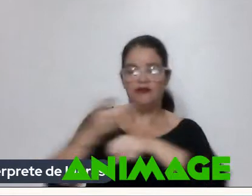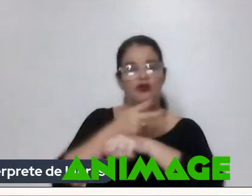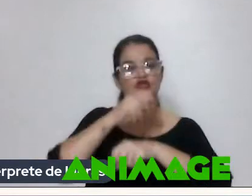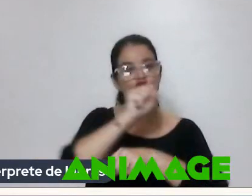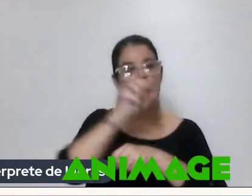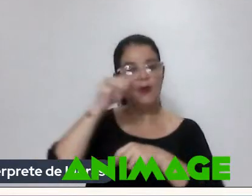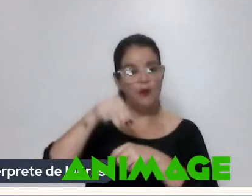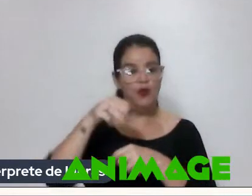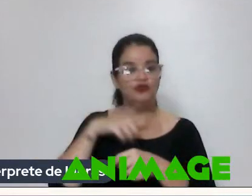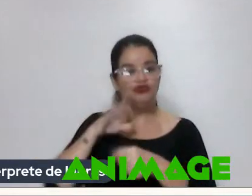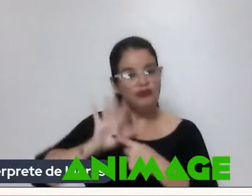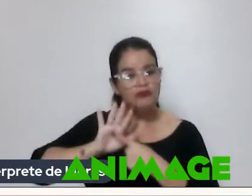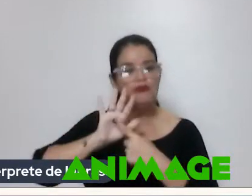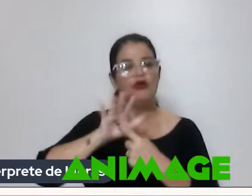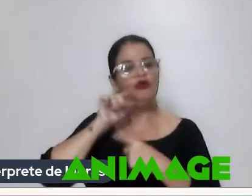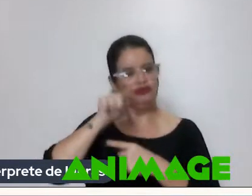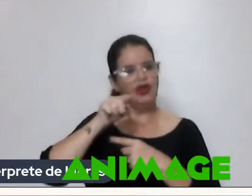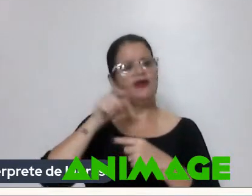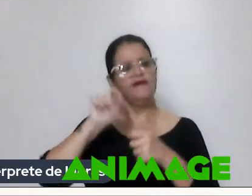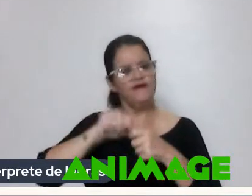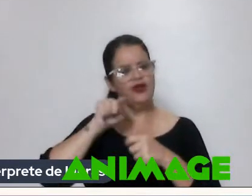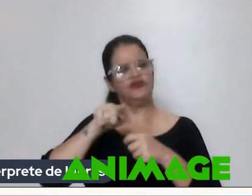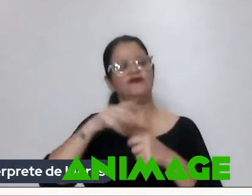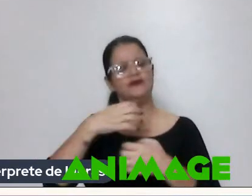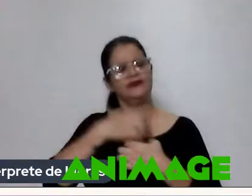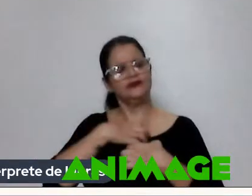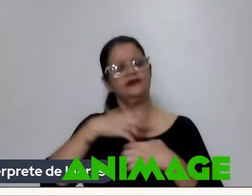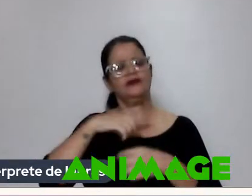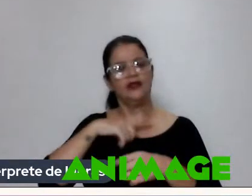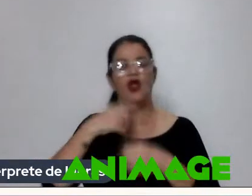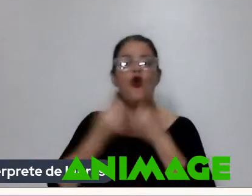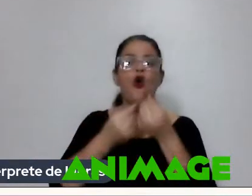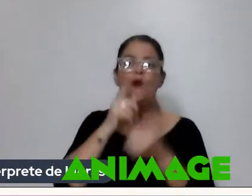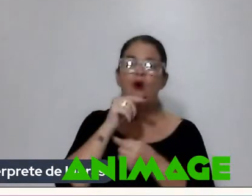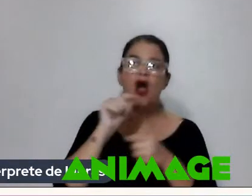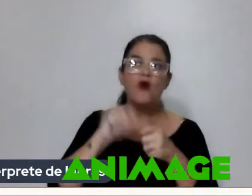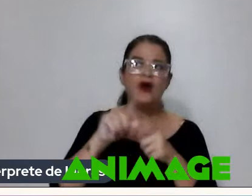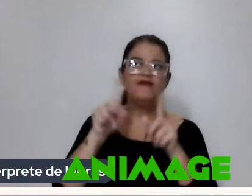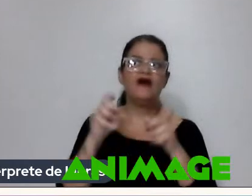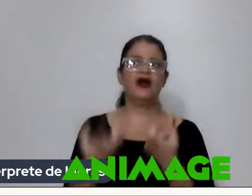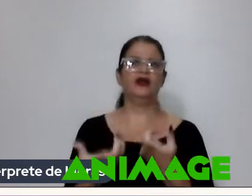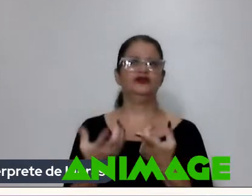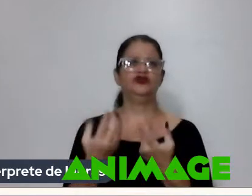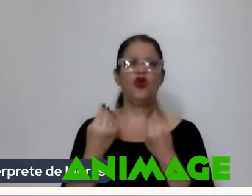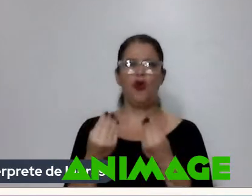impõe o tempo todo Como é que a gente Faz água Como é que a gente Faz